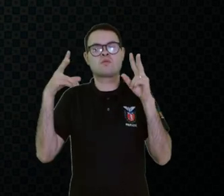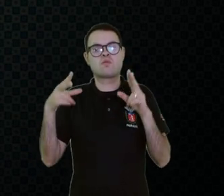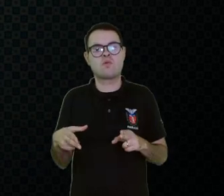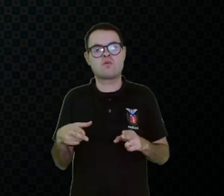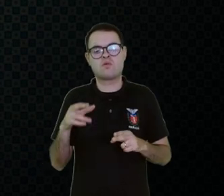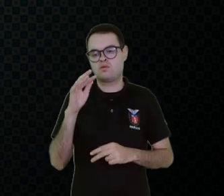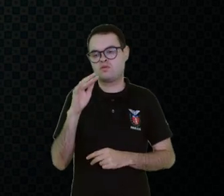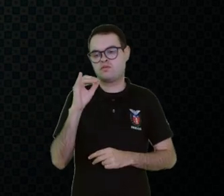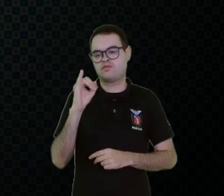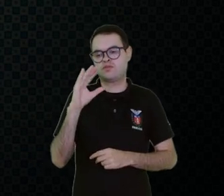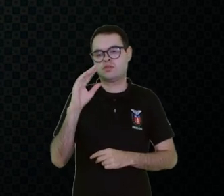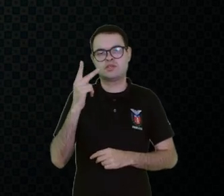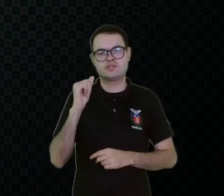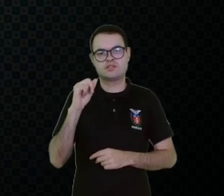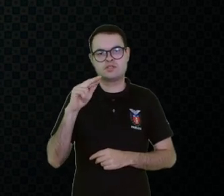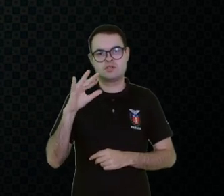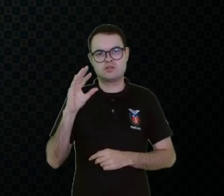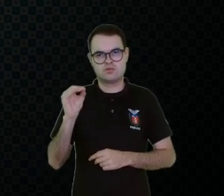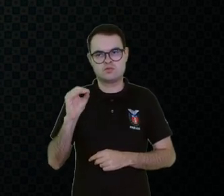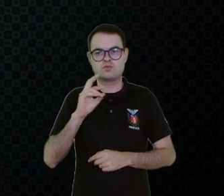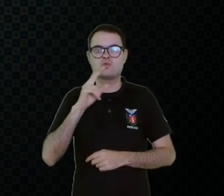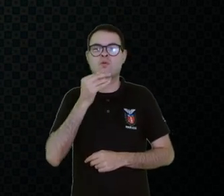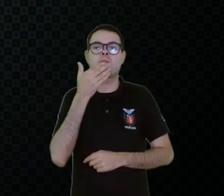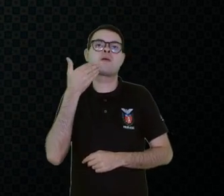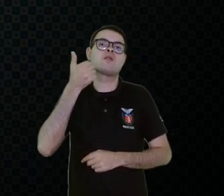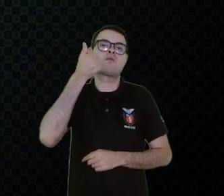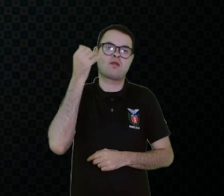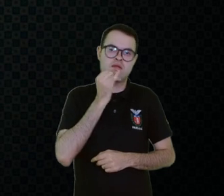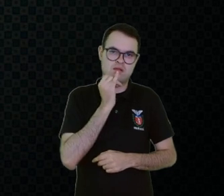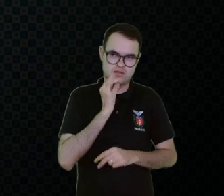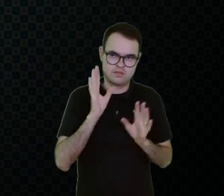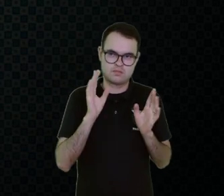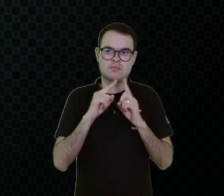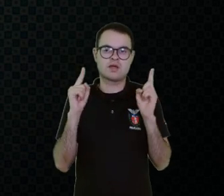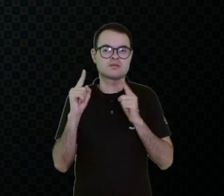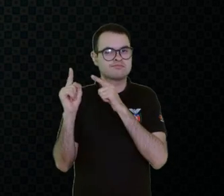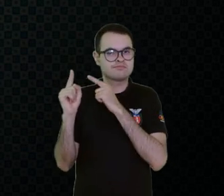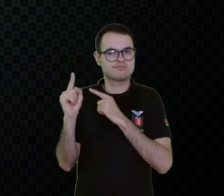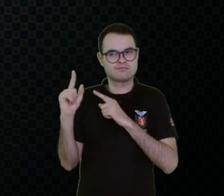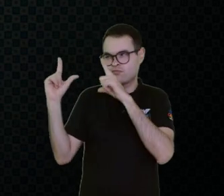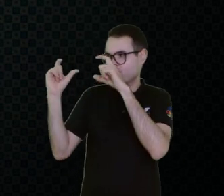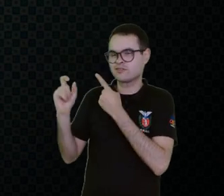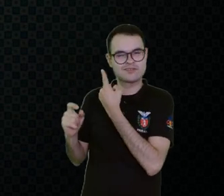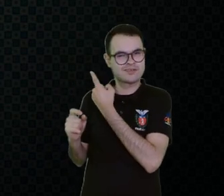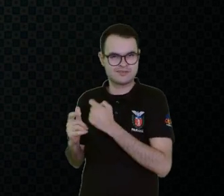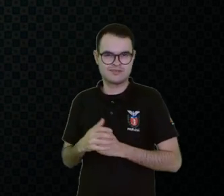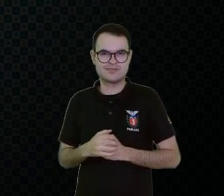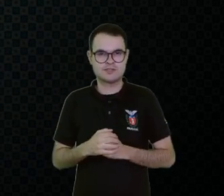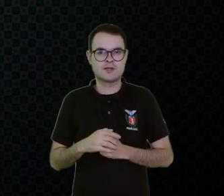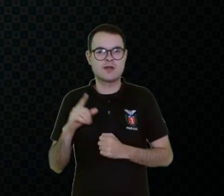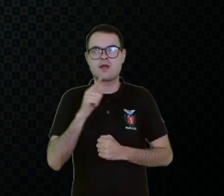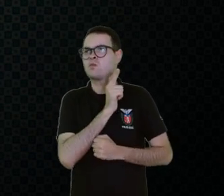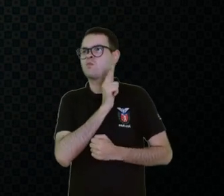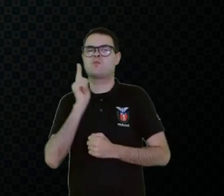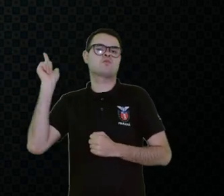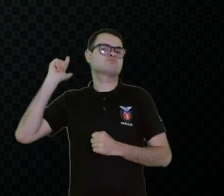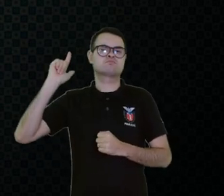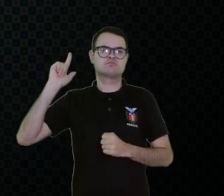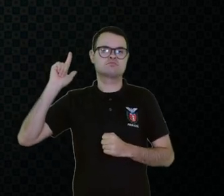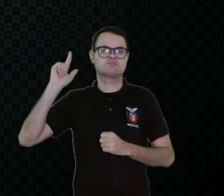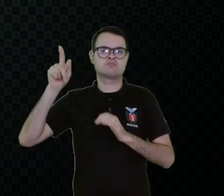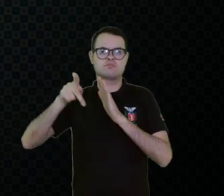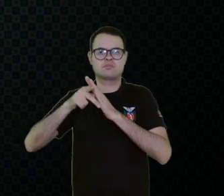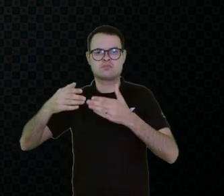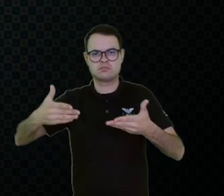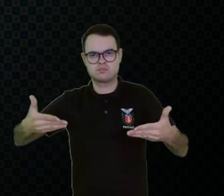que não é o melhor exemplo da figura ali, da menininha, mas ela está num outro plano, né? Num plano